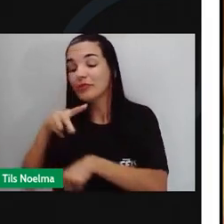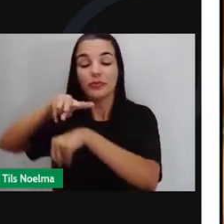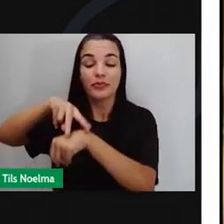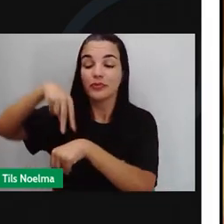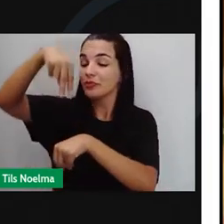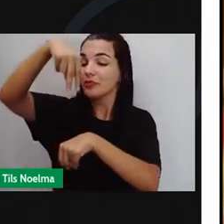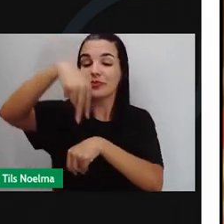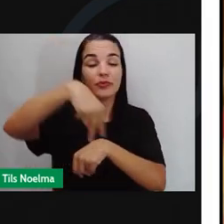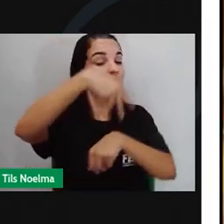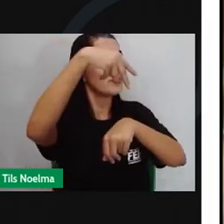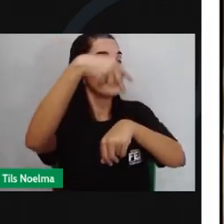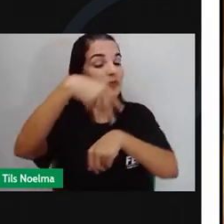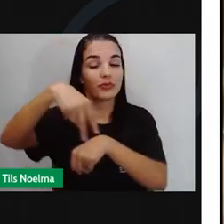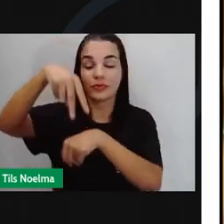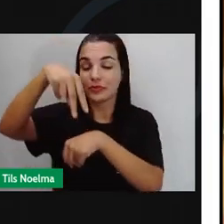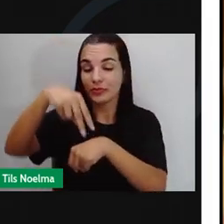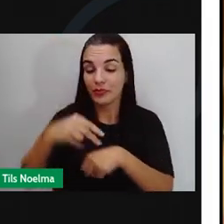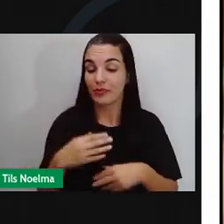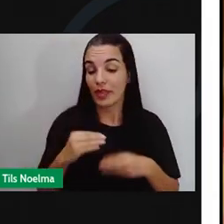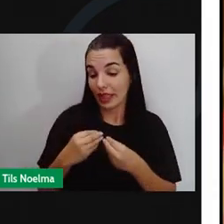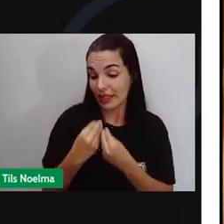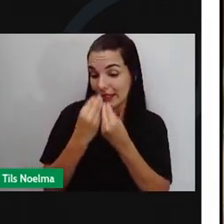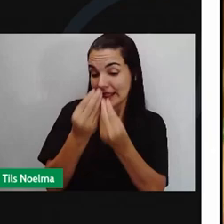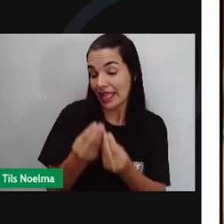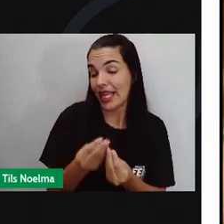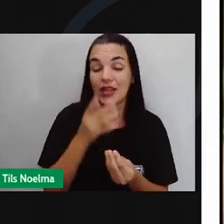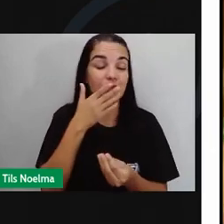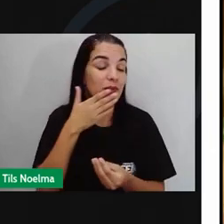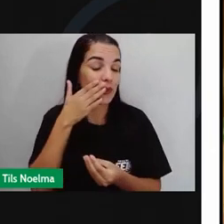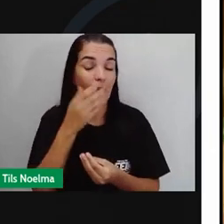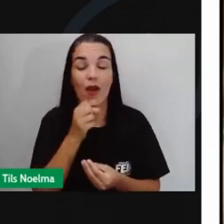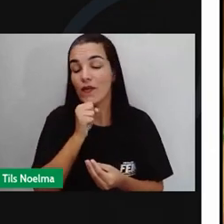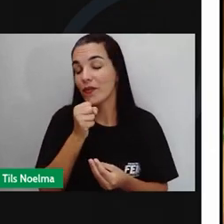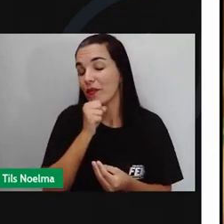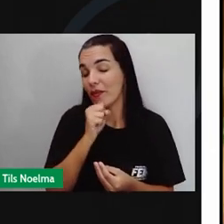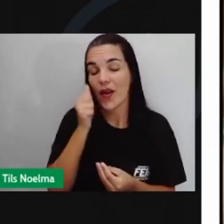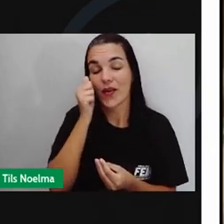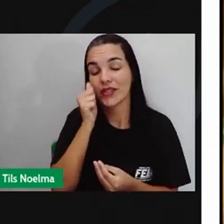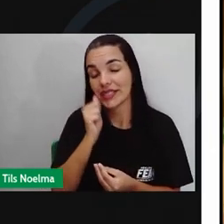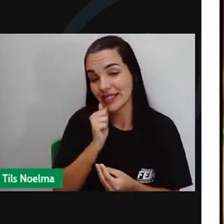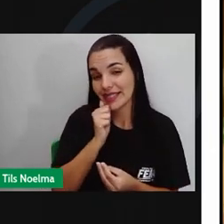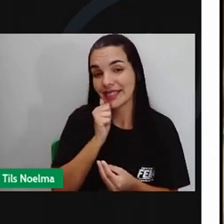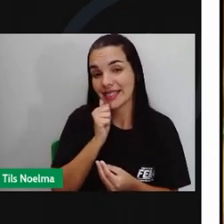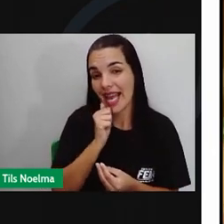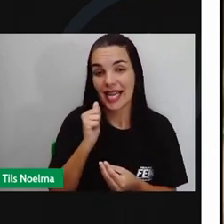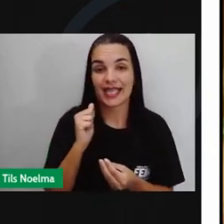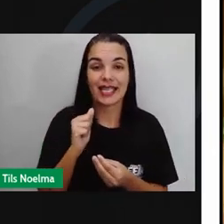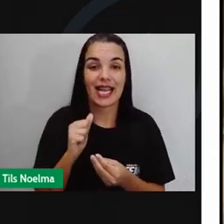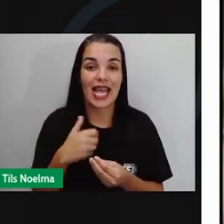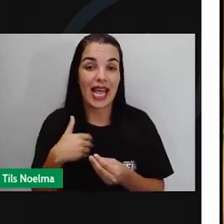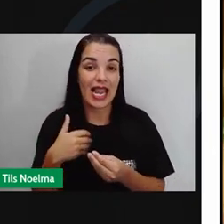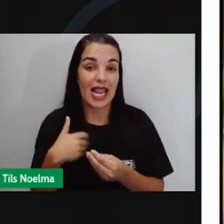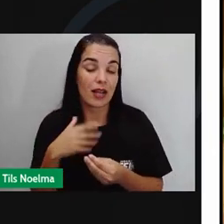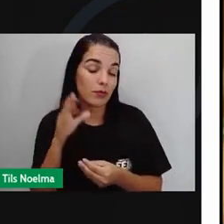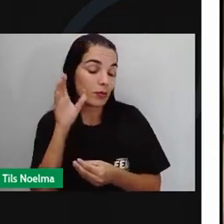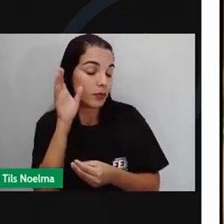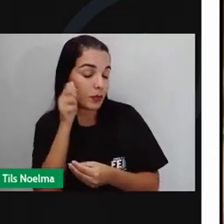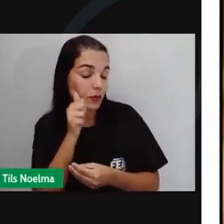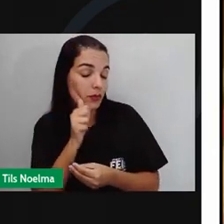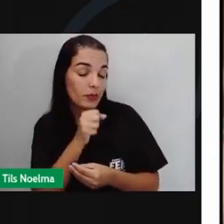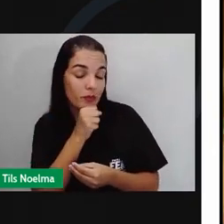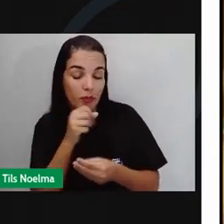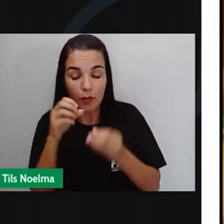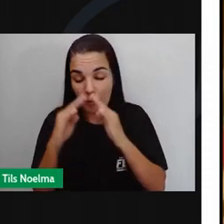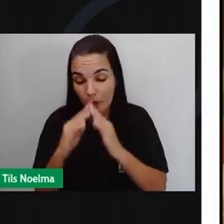bem sozinha Levar esses doces para a vovózinha Ela mora